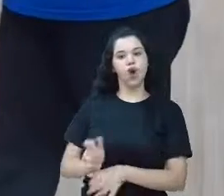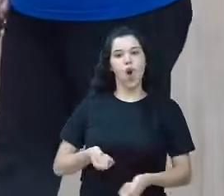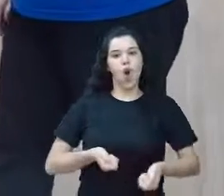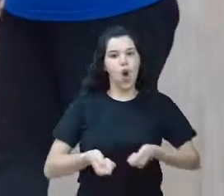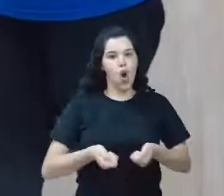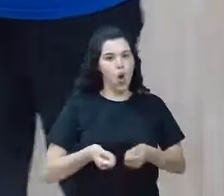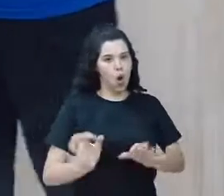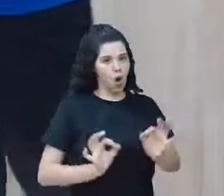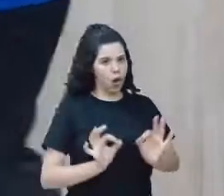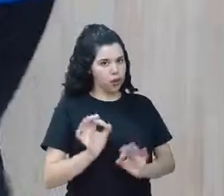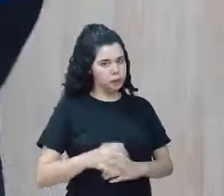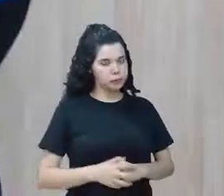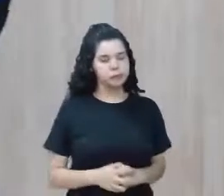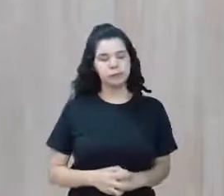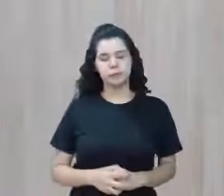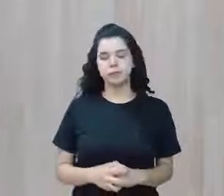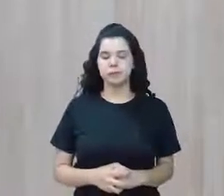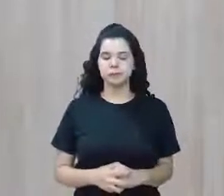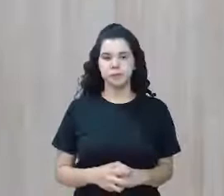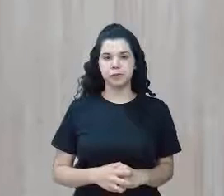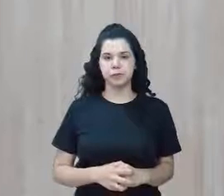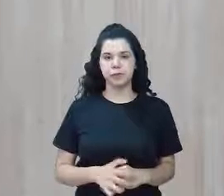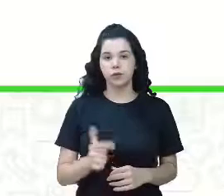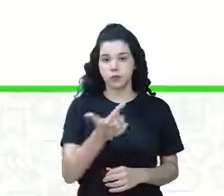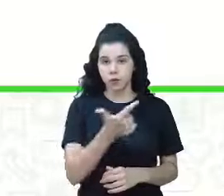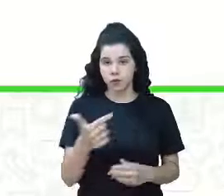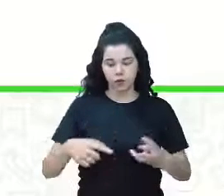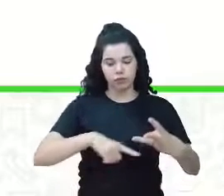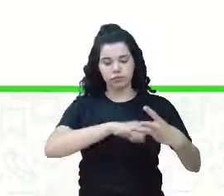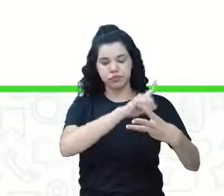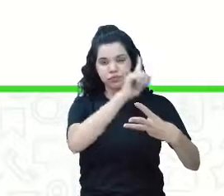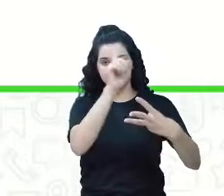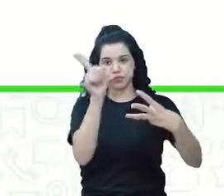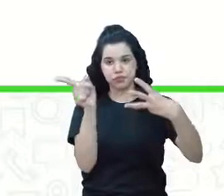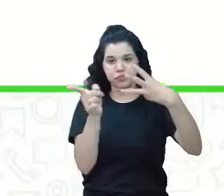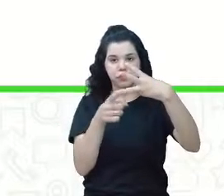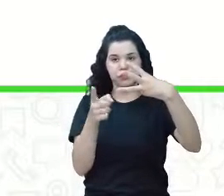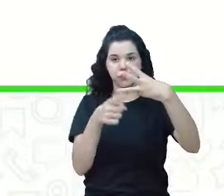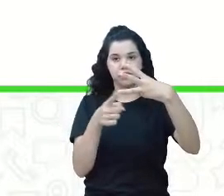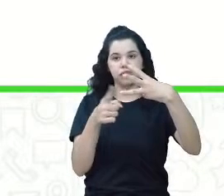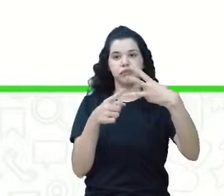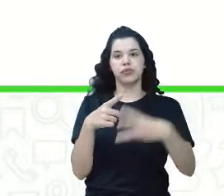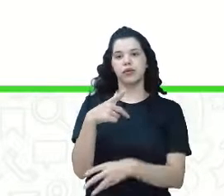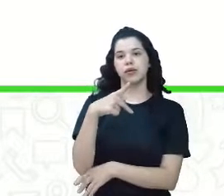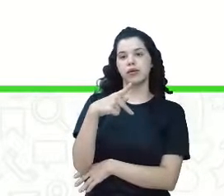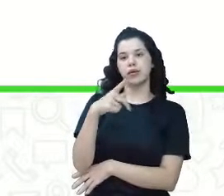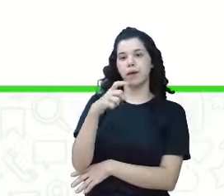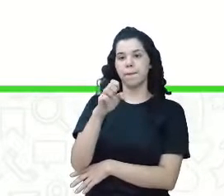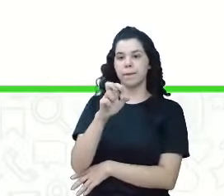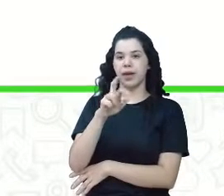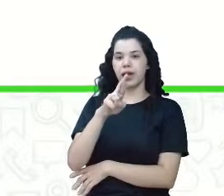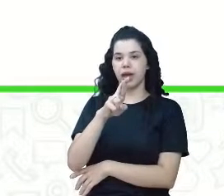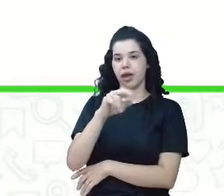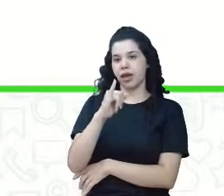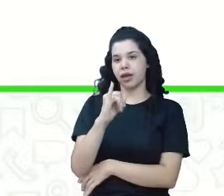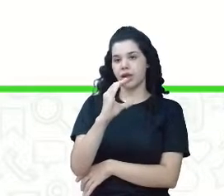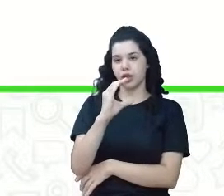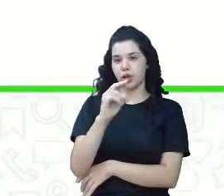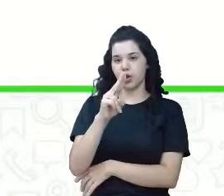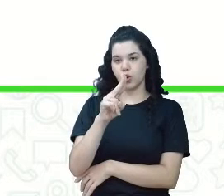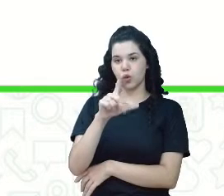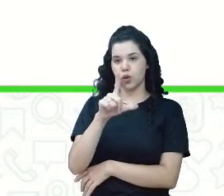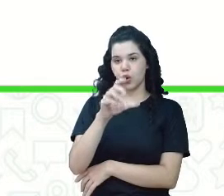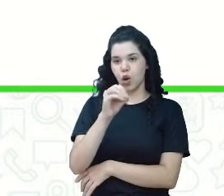produtos. Outra classificação também é a periculosidade. Você não pode colocar materiais